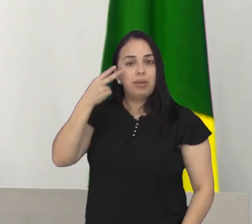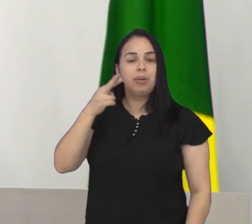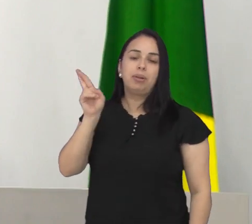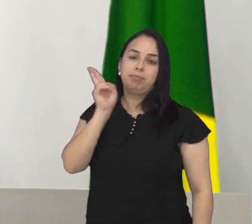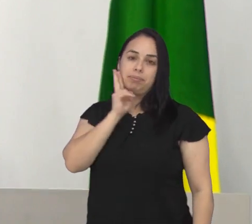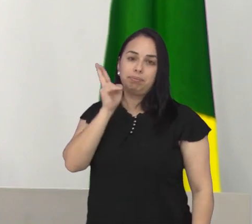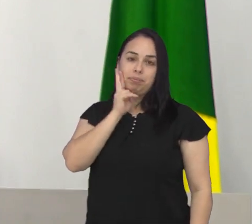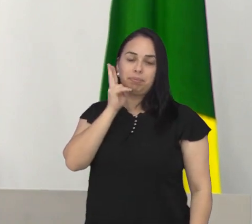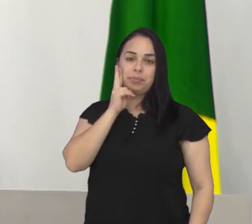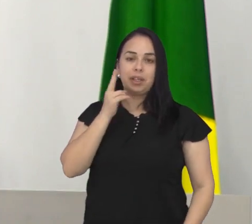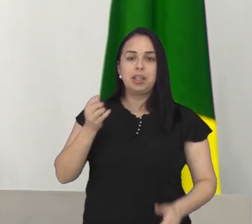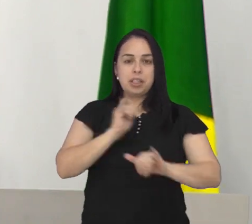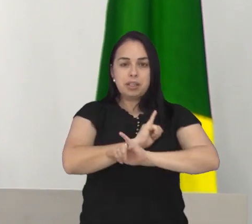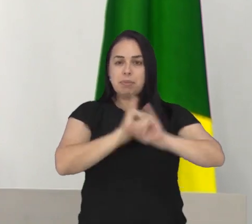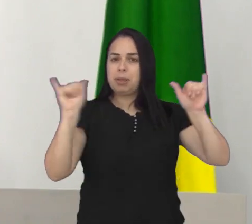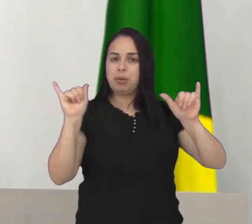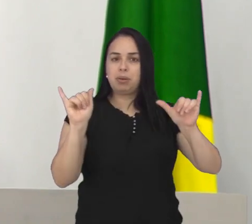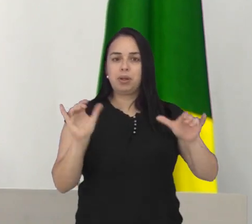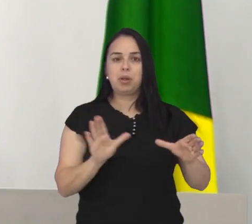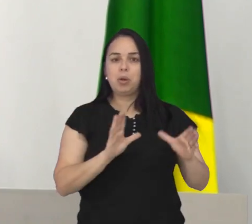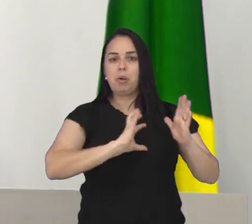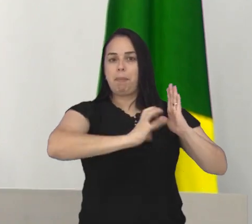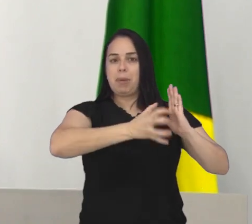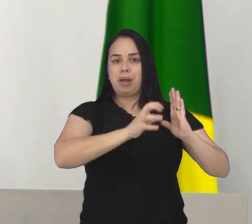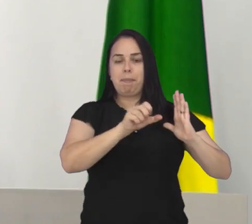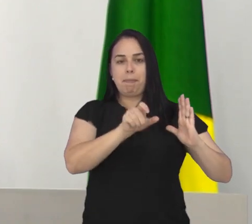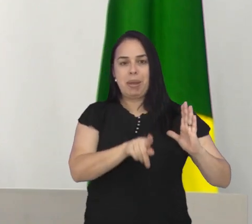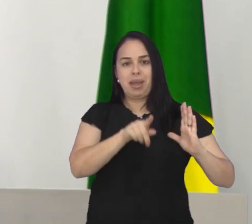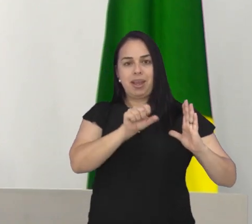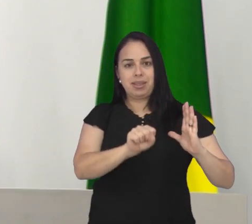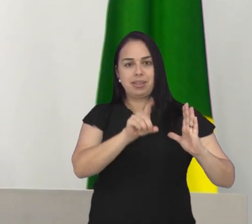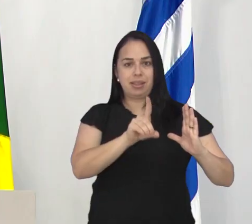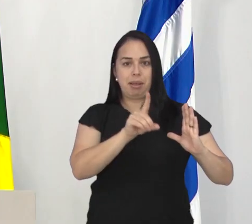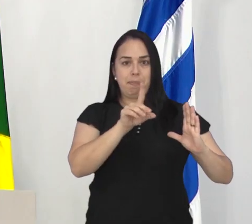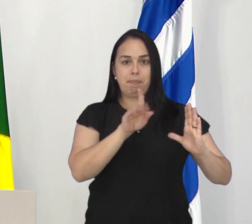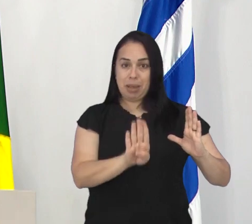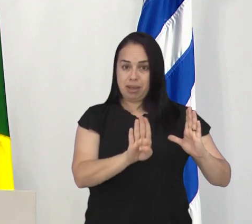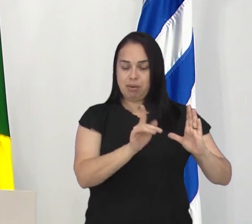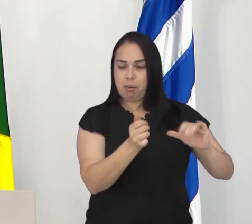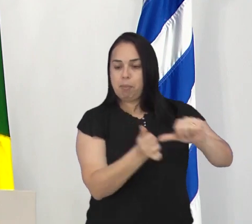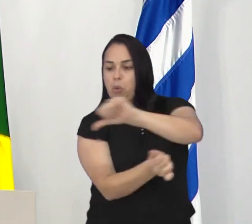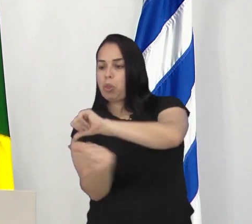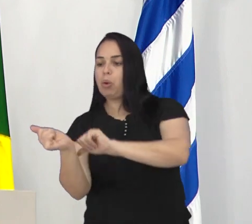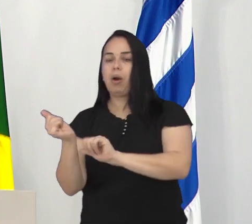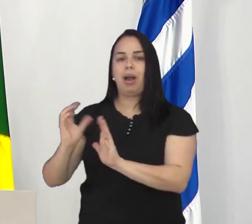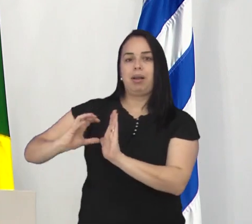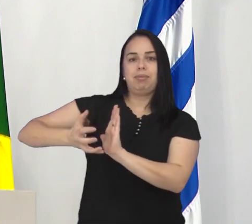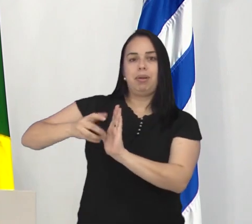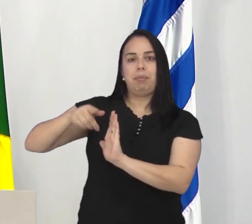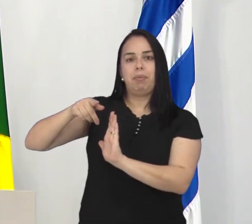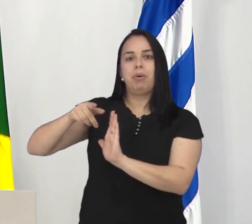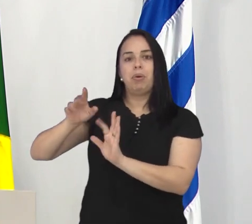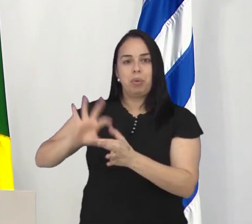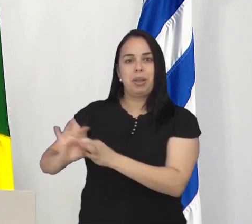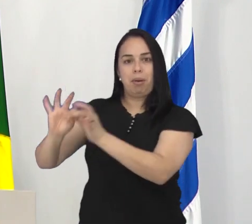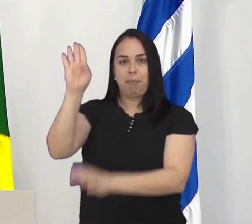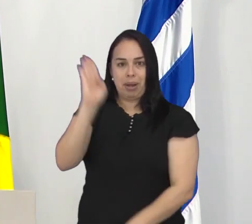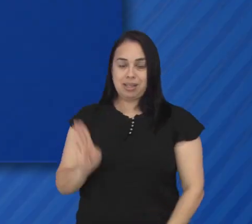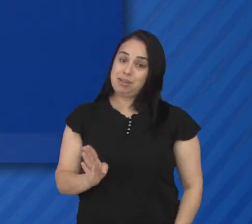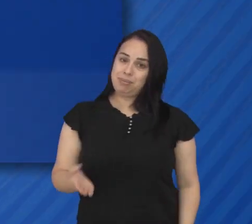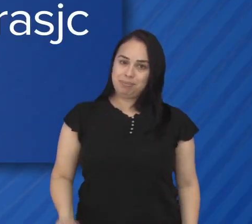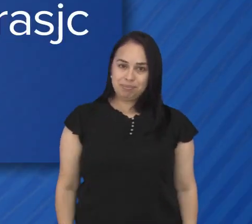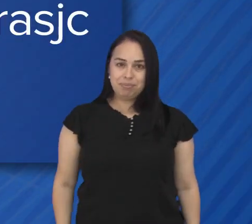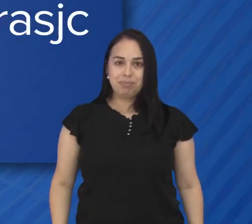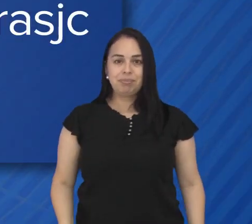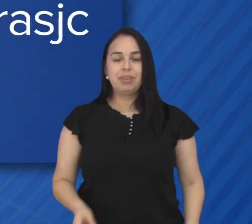vereador Renato Santiago comunicou sua desfiliação do PSDB e mudança de partido, filiando-se à União Brasil.